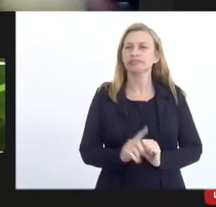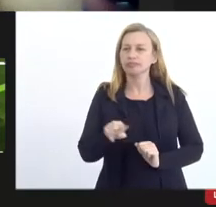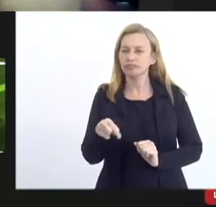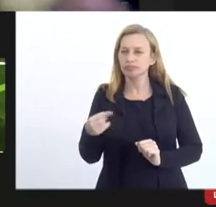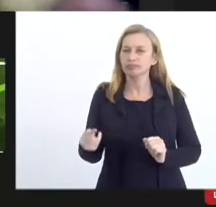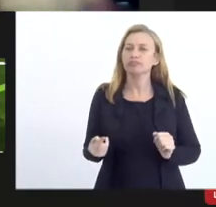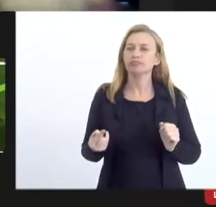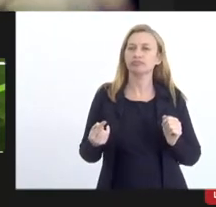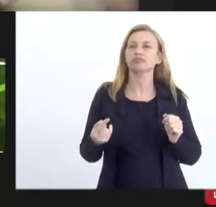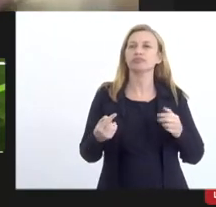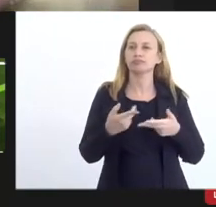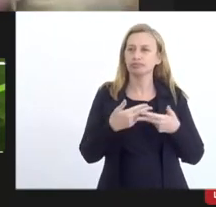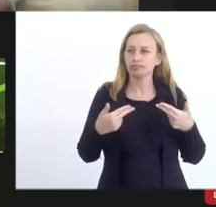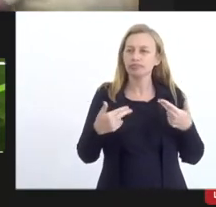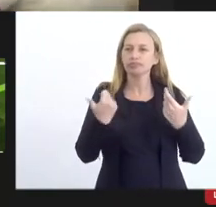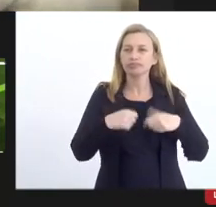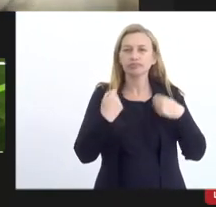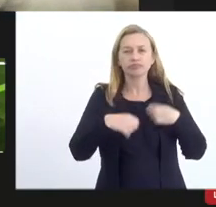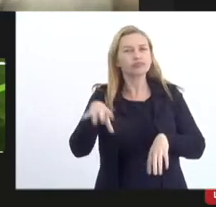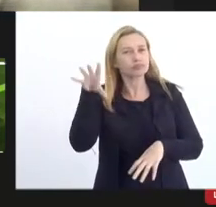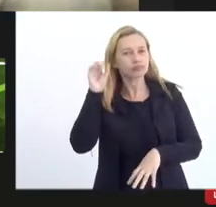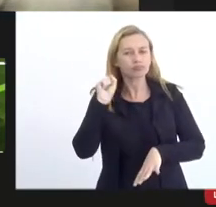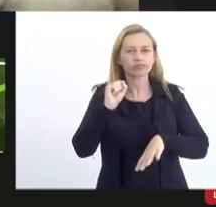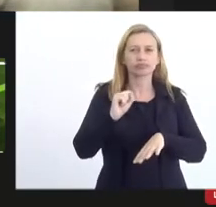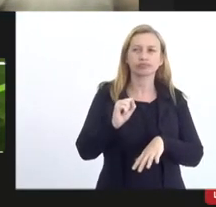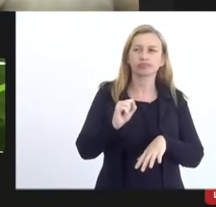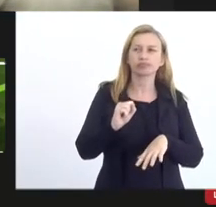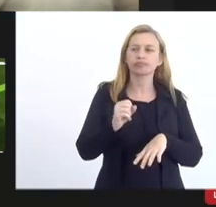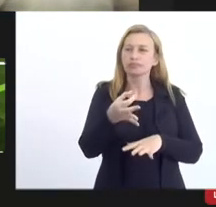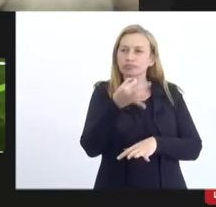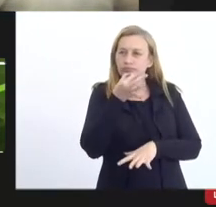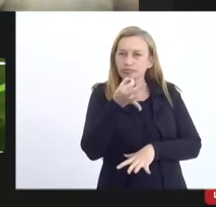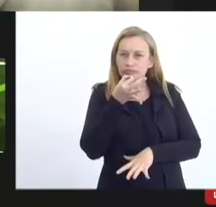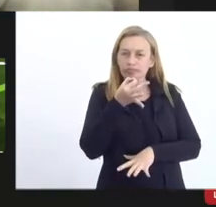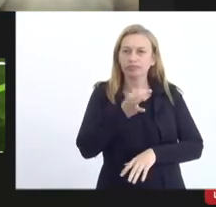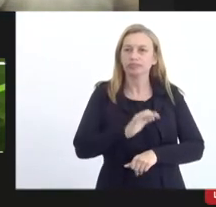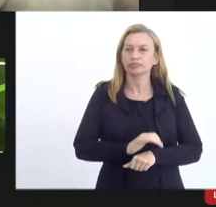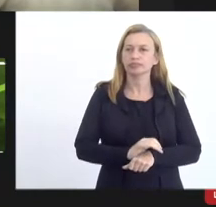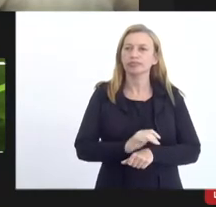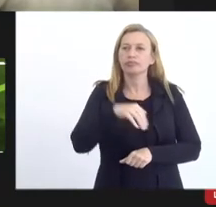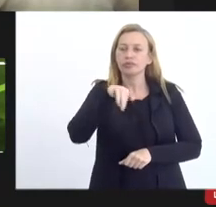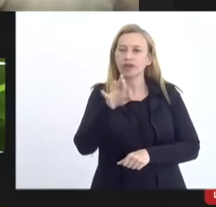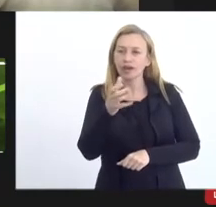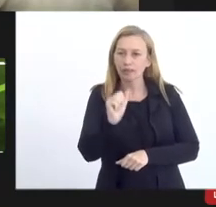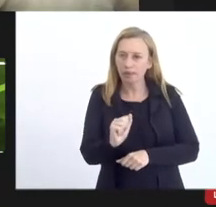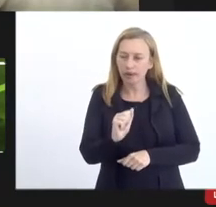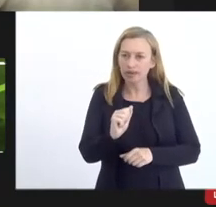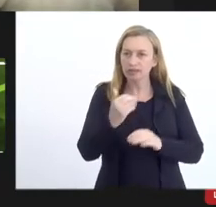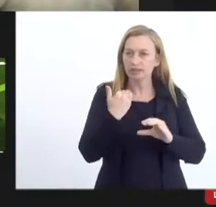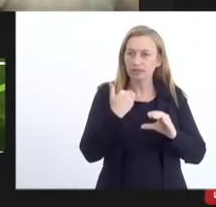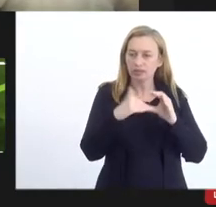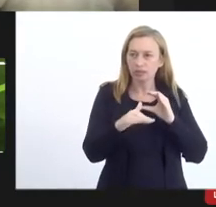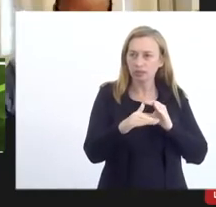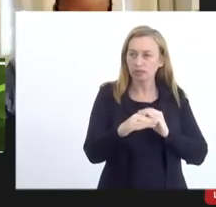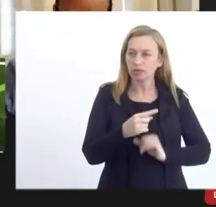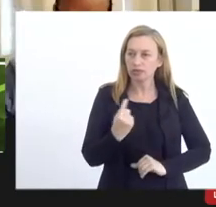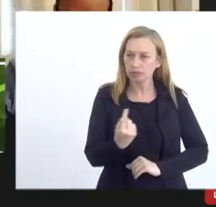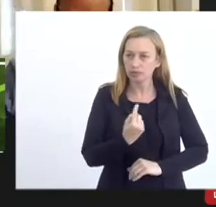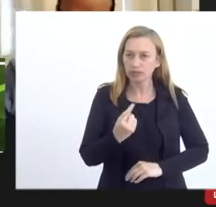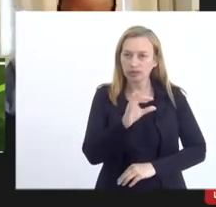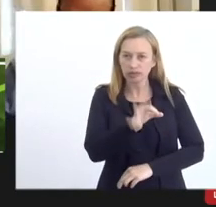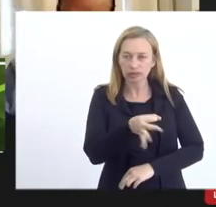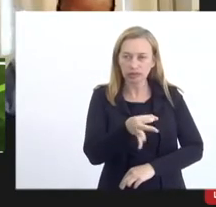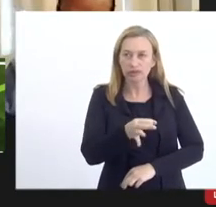outros então a gente tem que ouvir as sugestões que a Márcia Dias enviou aqui com certeza